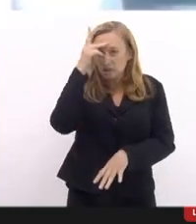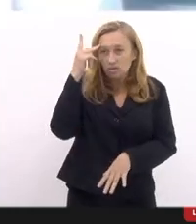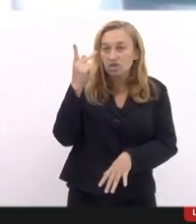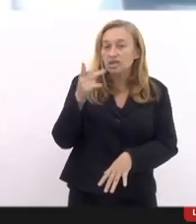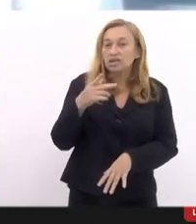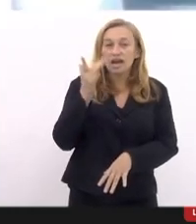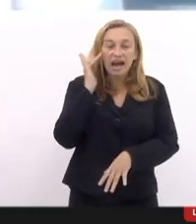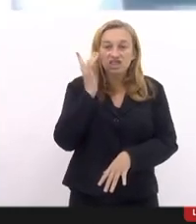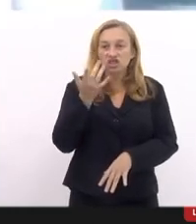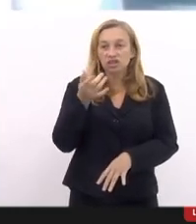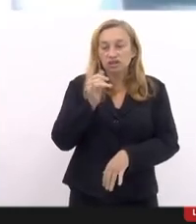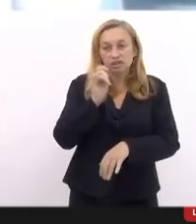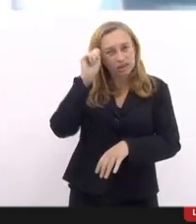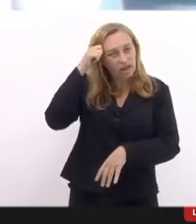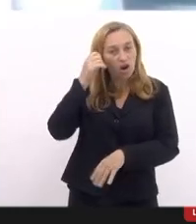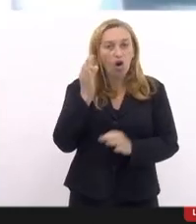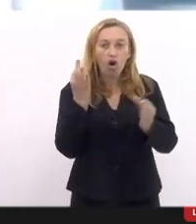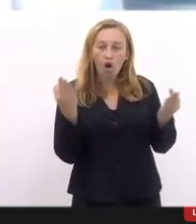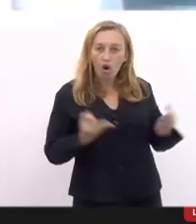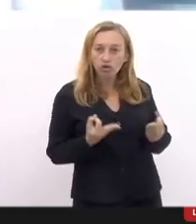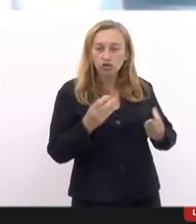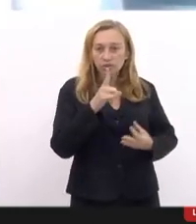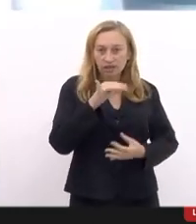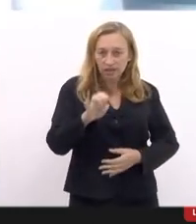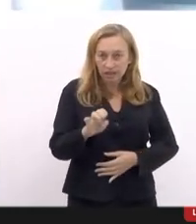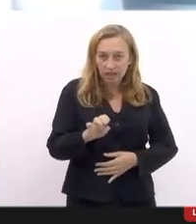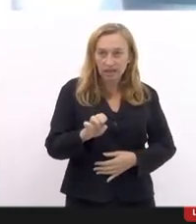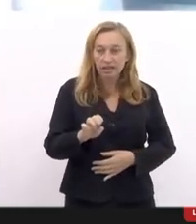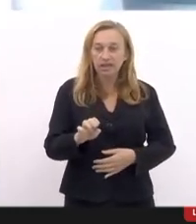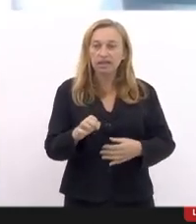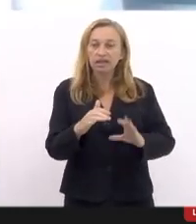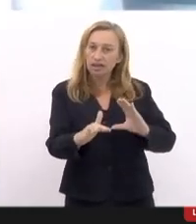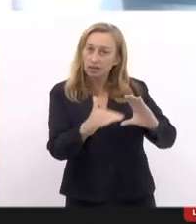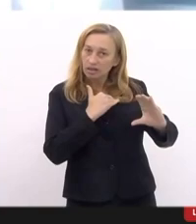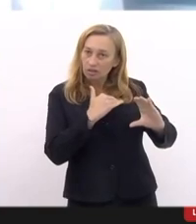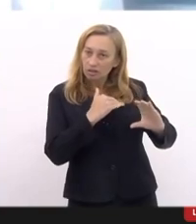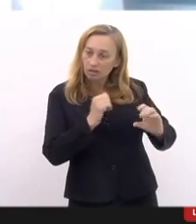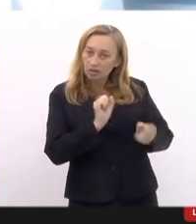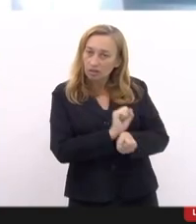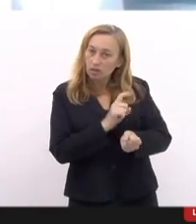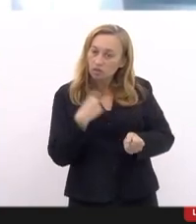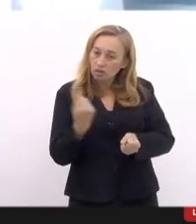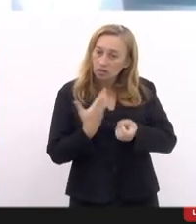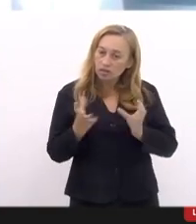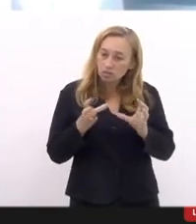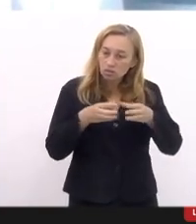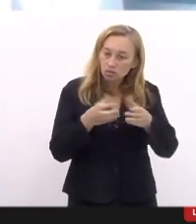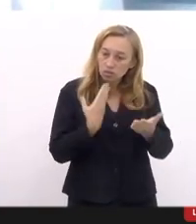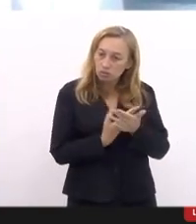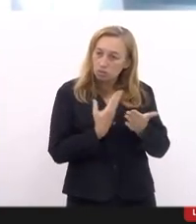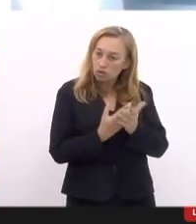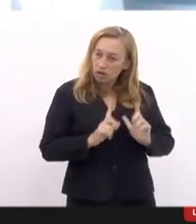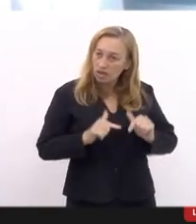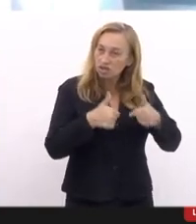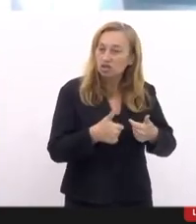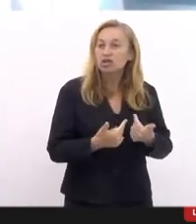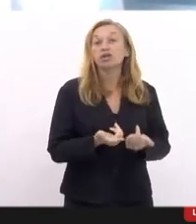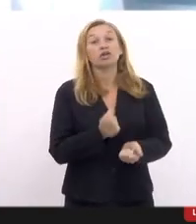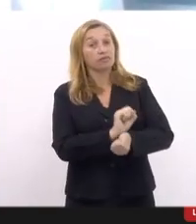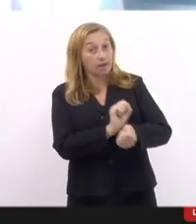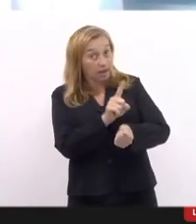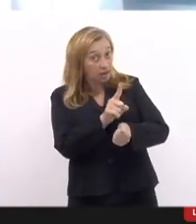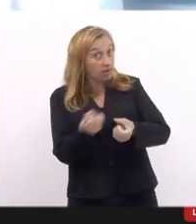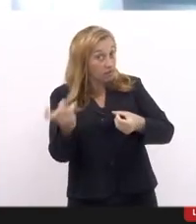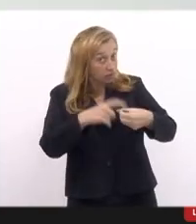Ótimo, Daniele, então muito obrigado. Então ficamos no aguardo de você enviar para a gente, para nós em conjunto aqui agirmos, mas você fica aí porque a gente vai